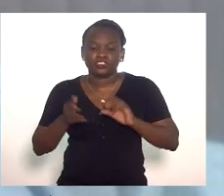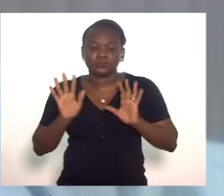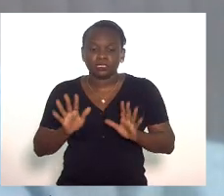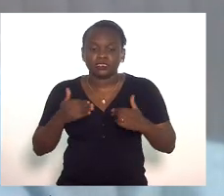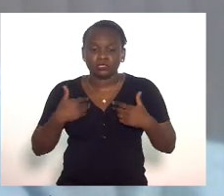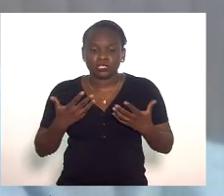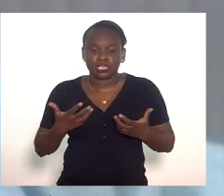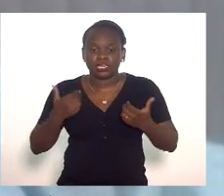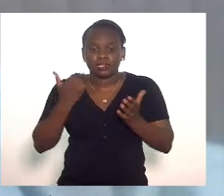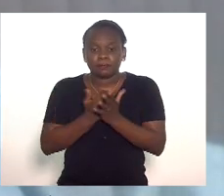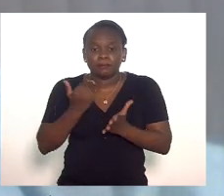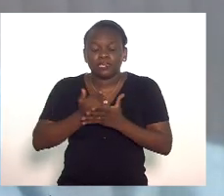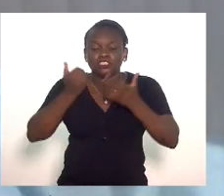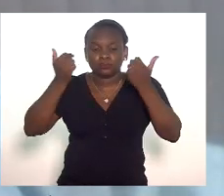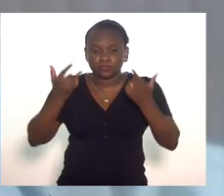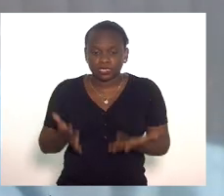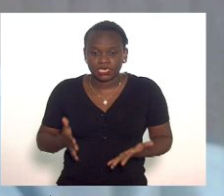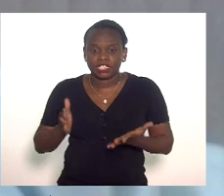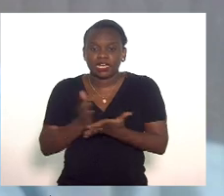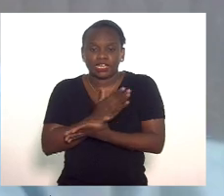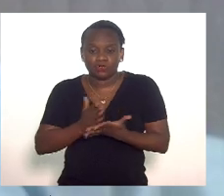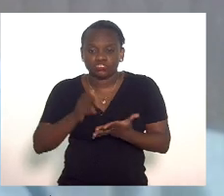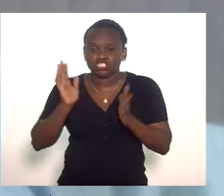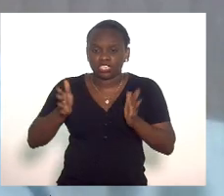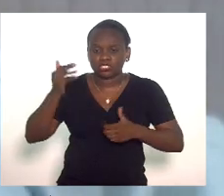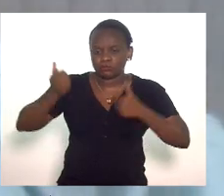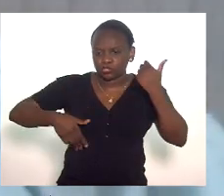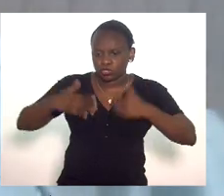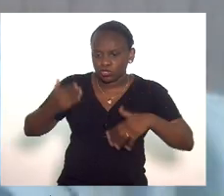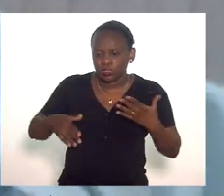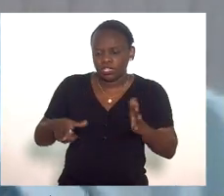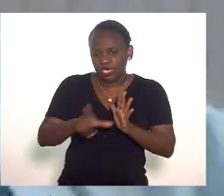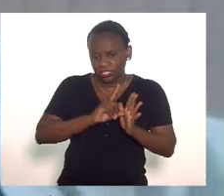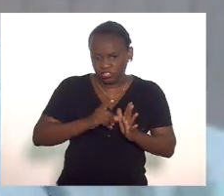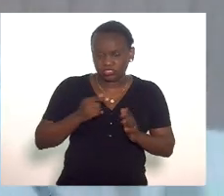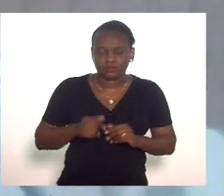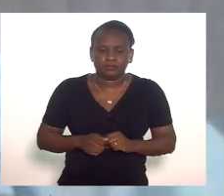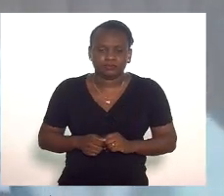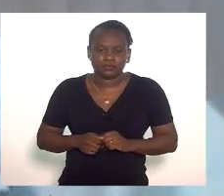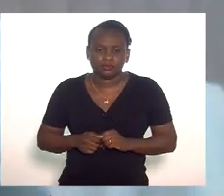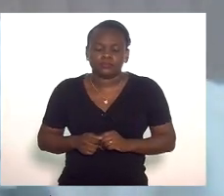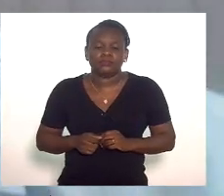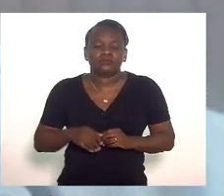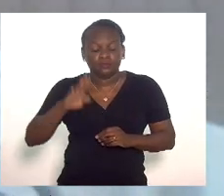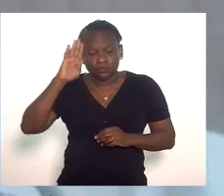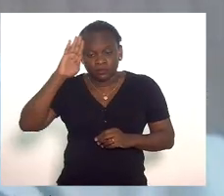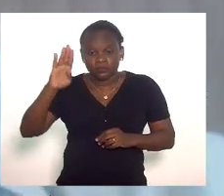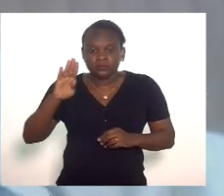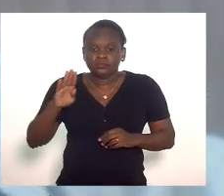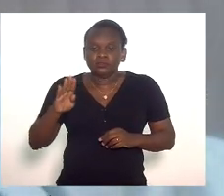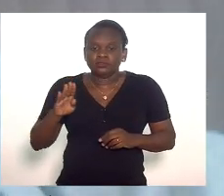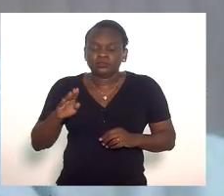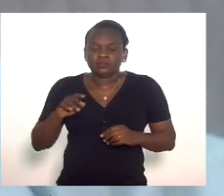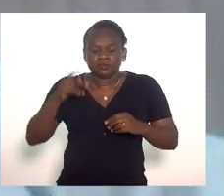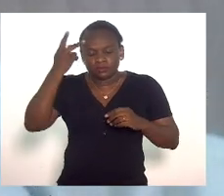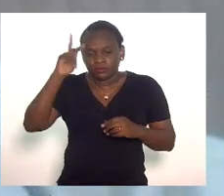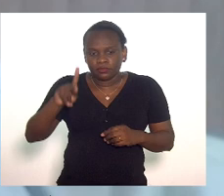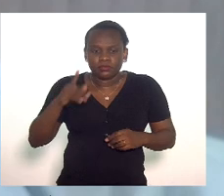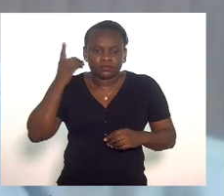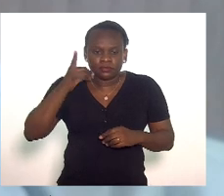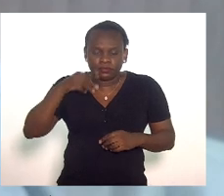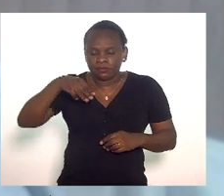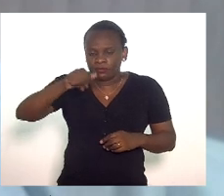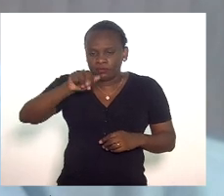além disso de reforçar algumas falas que foram feitas aqui anteriormente especialmente com relação a fala do